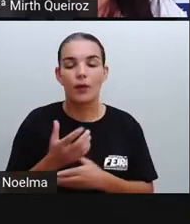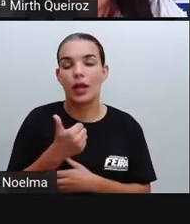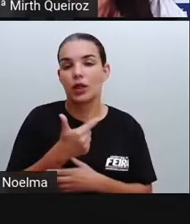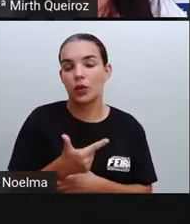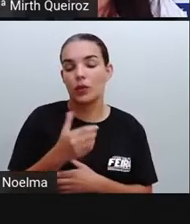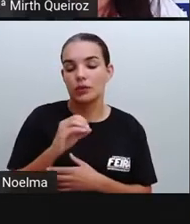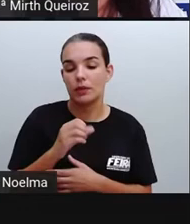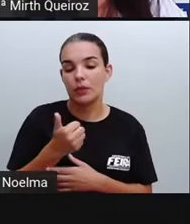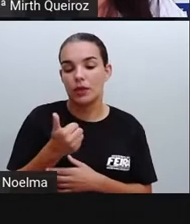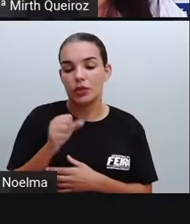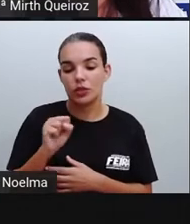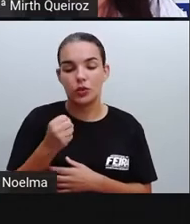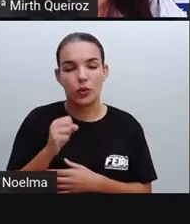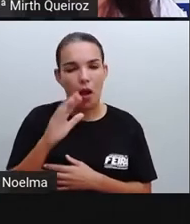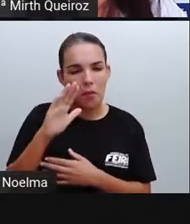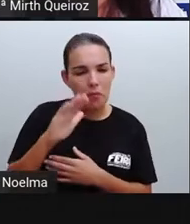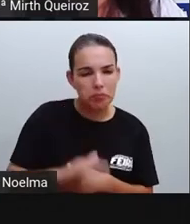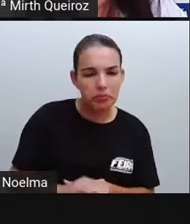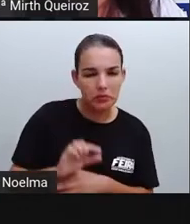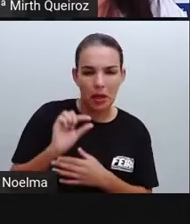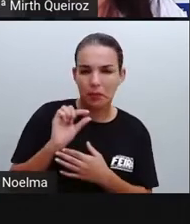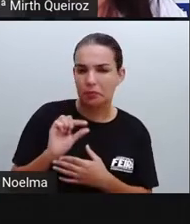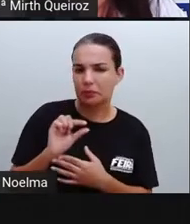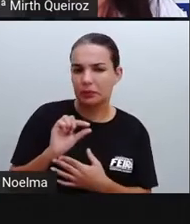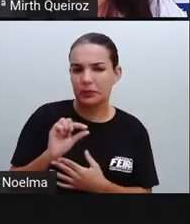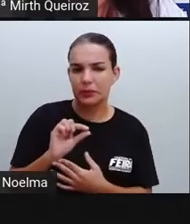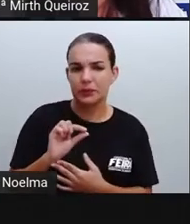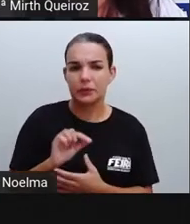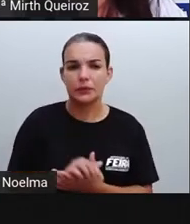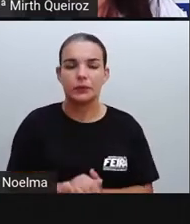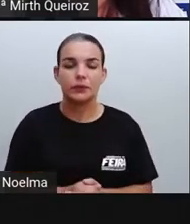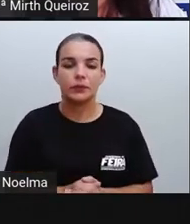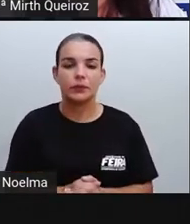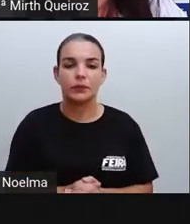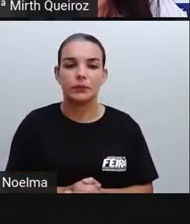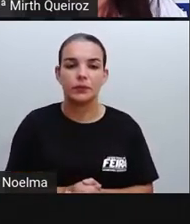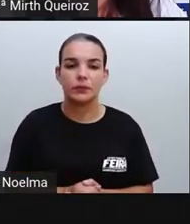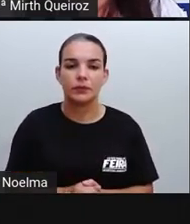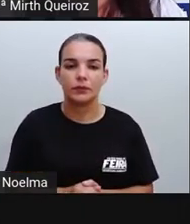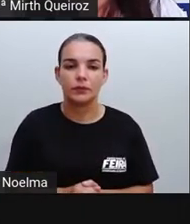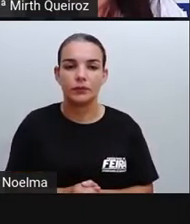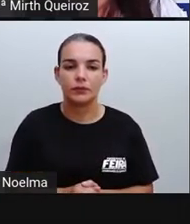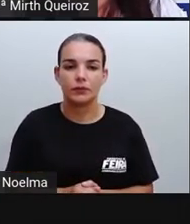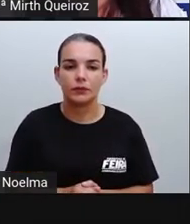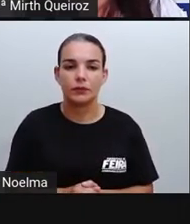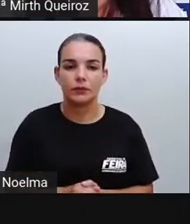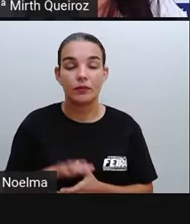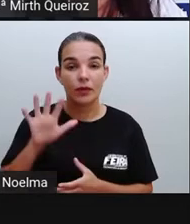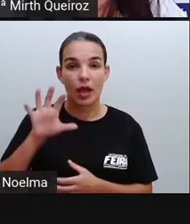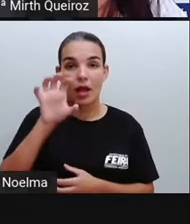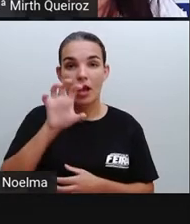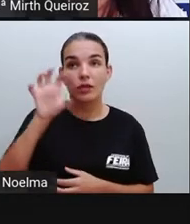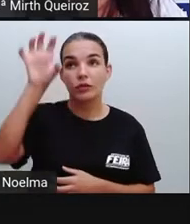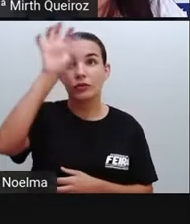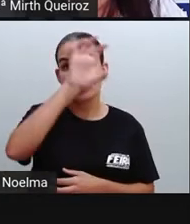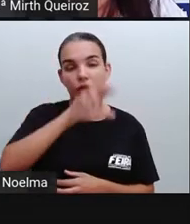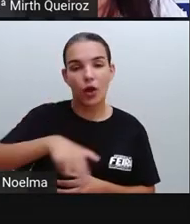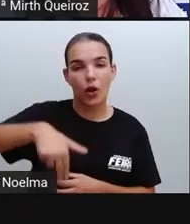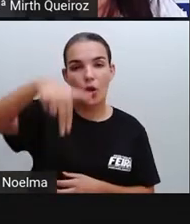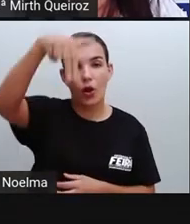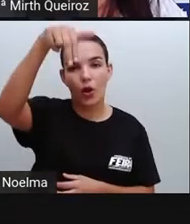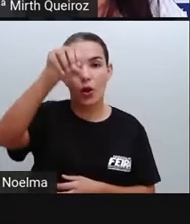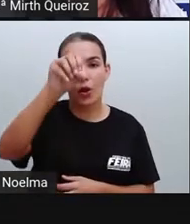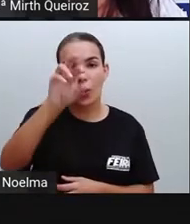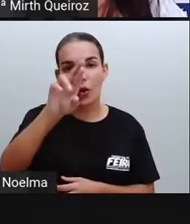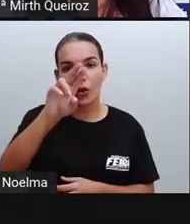bem, bem abaixo dessa quantidade. Na região nordeste, também